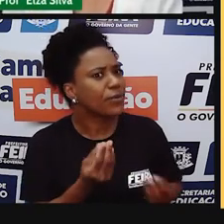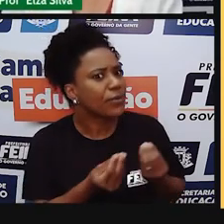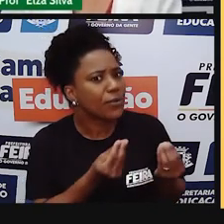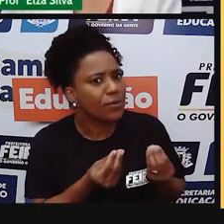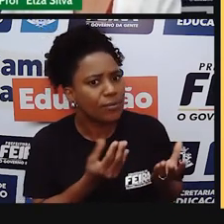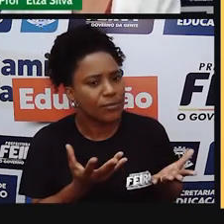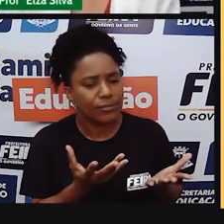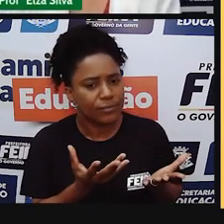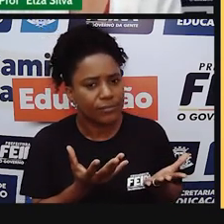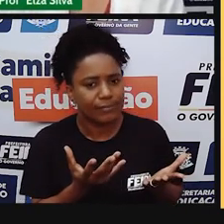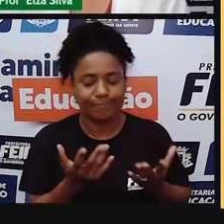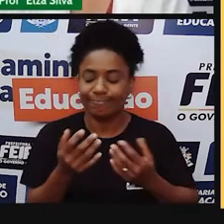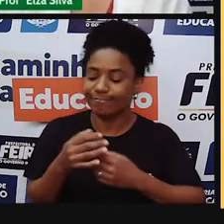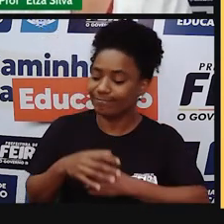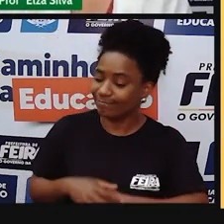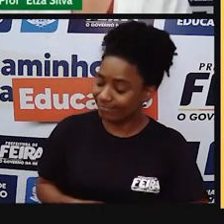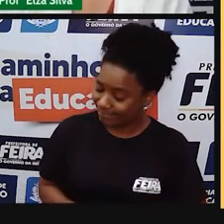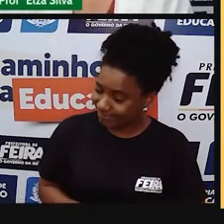responde.